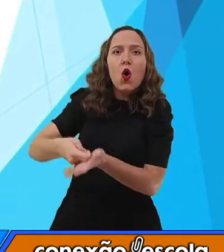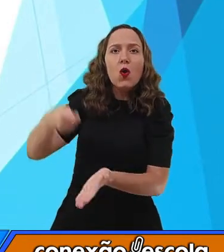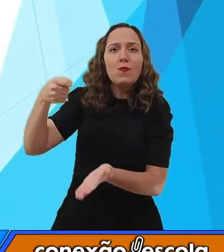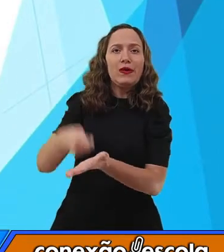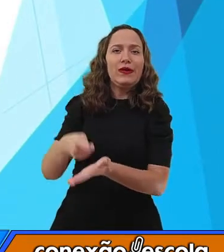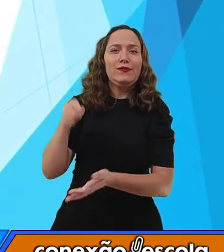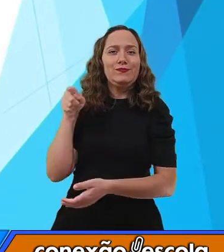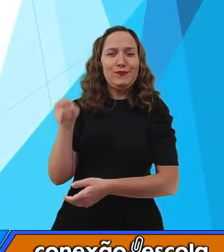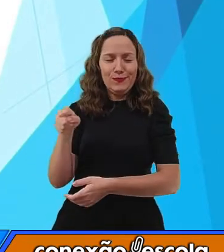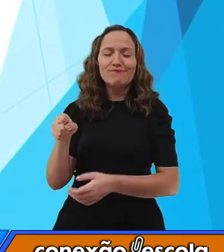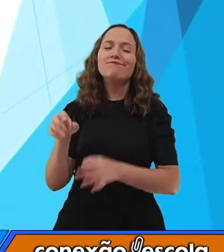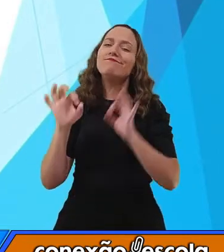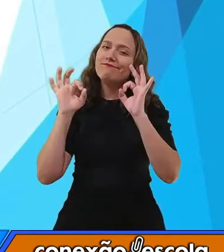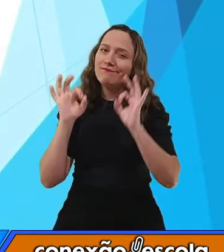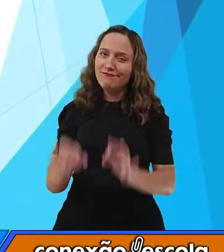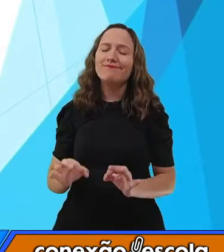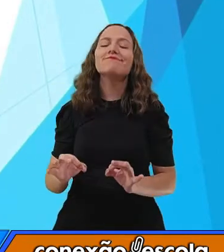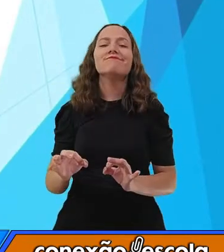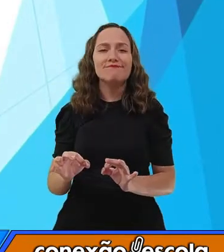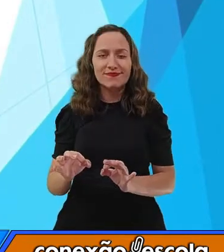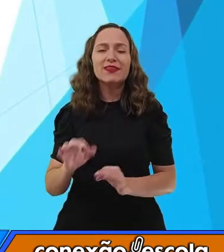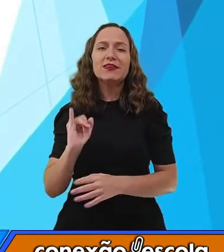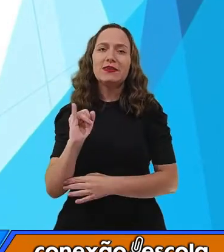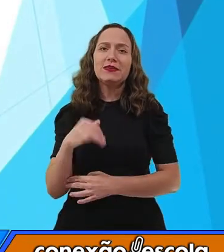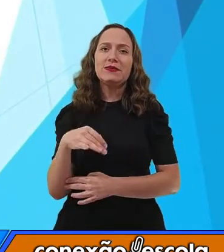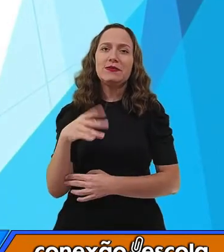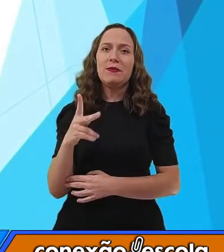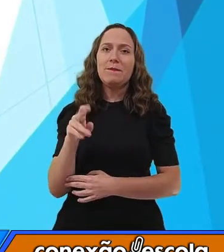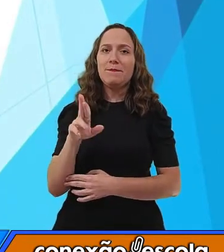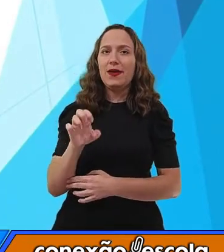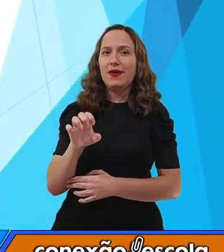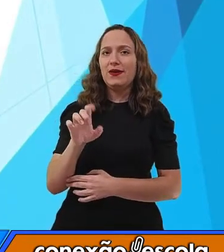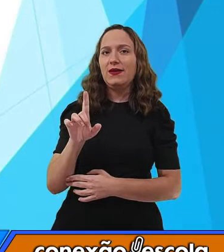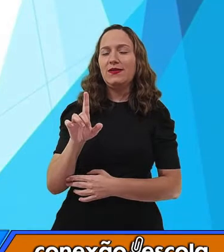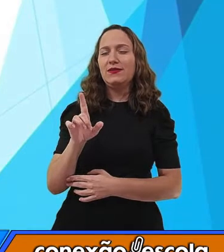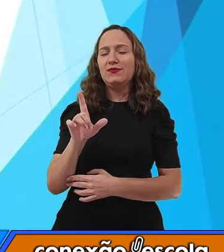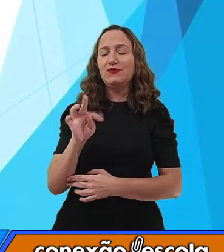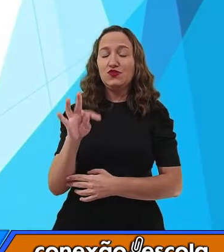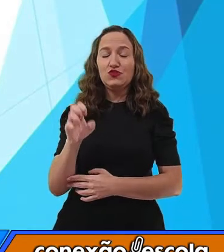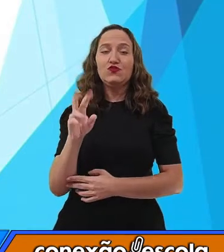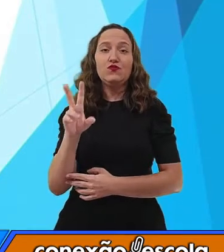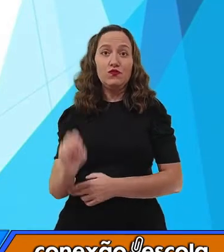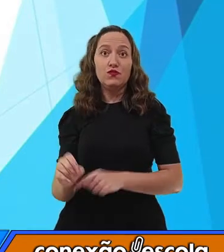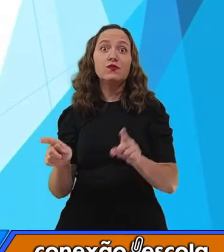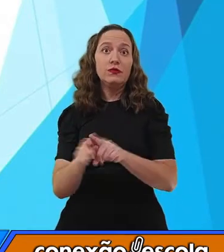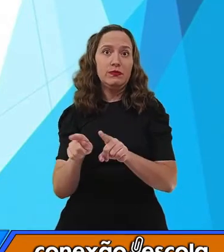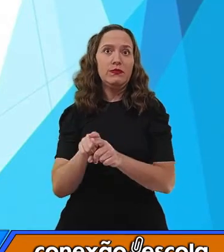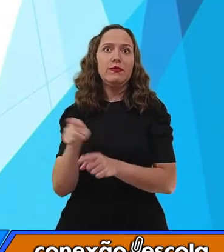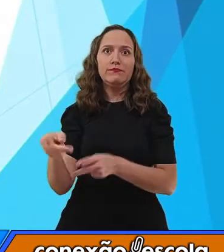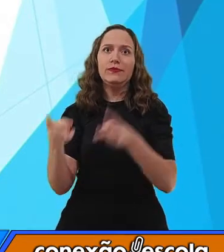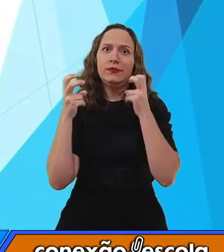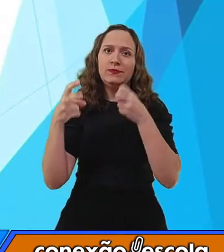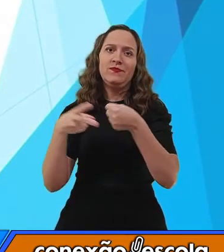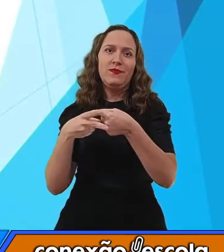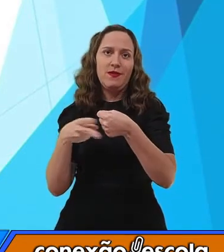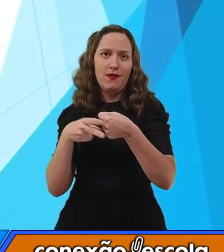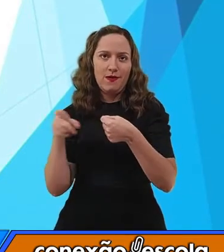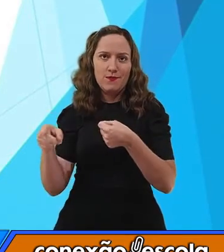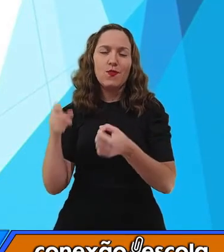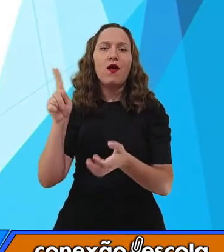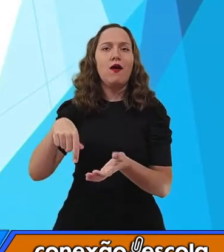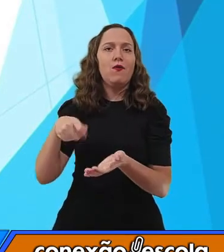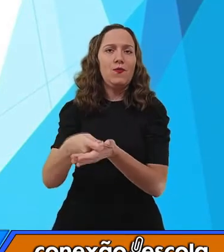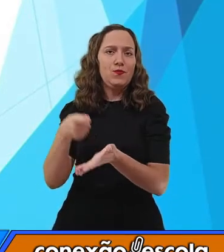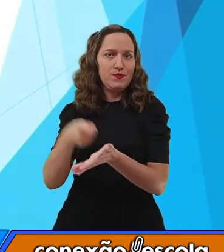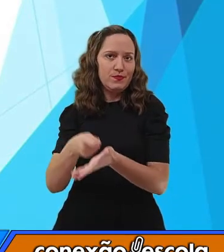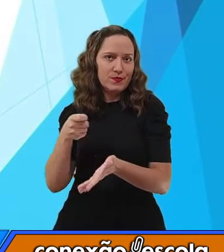imperativo, né? Assim como é usado no injutivo também, né? Mas aqui já muda o verbo, tá? Aqui não